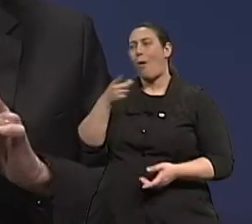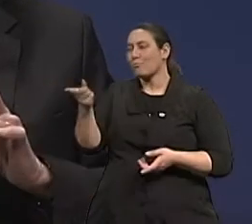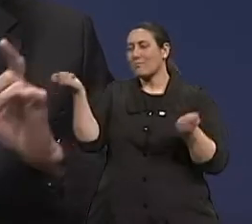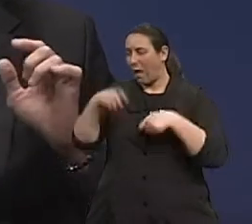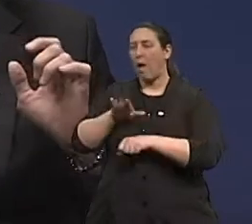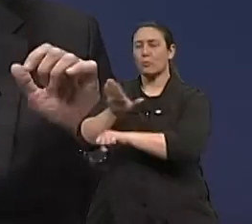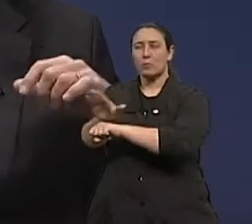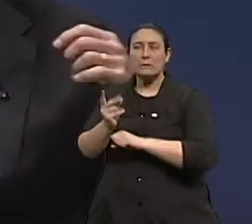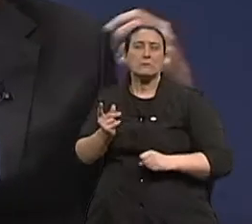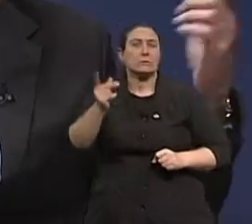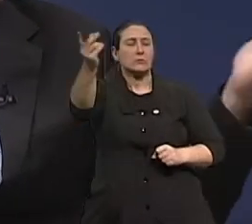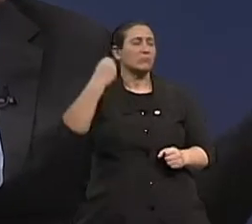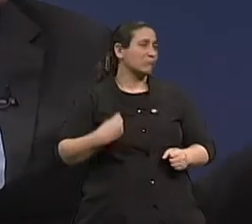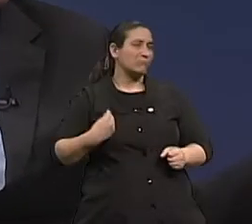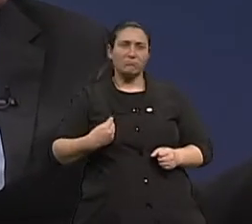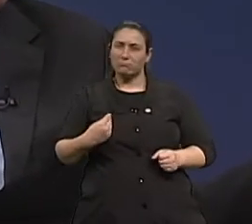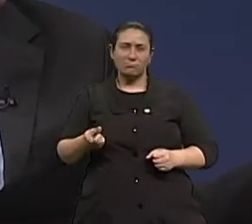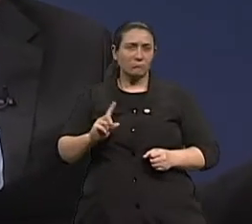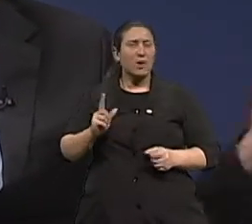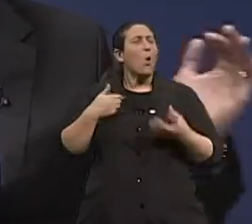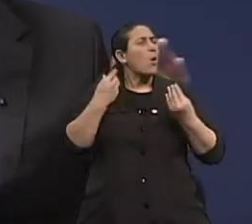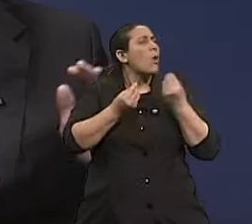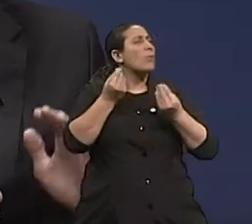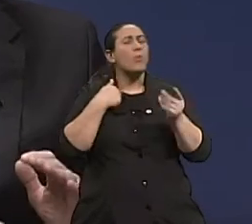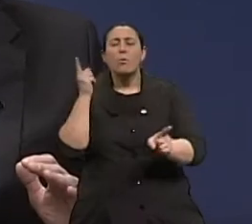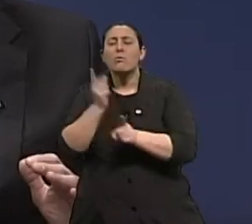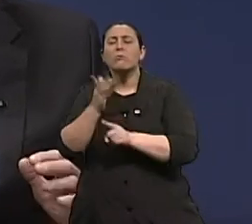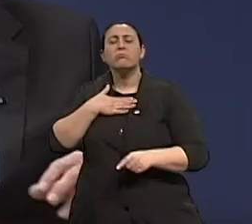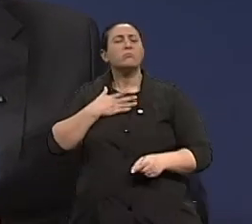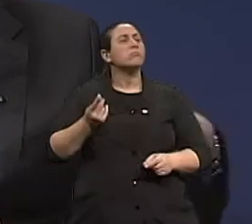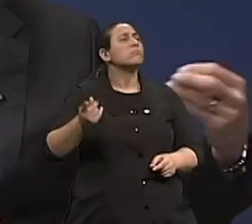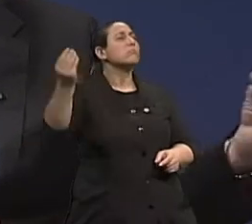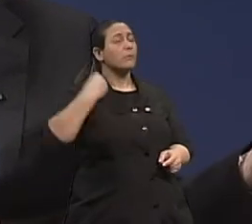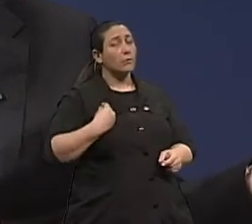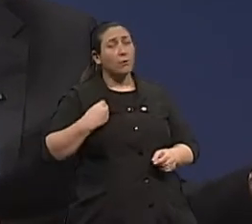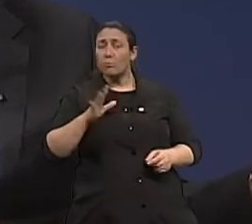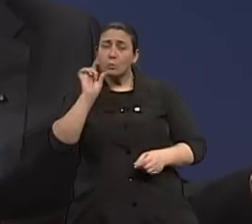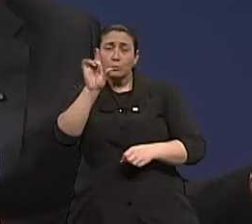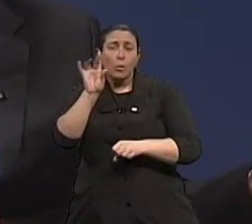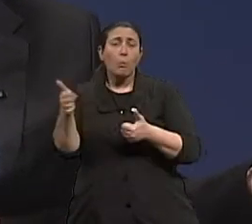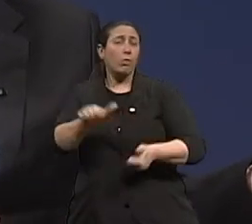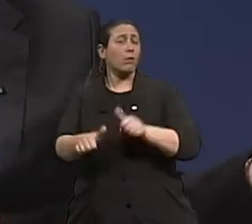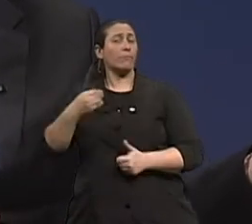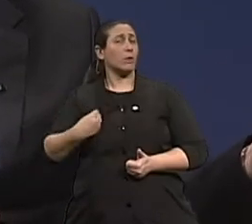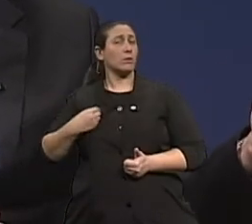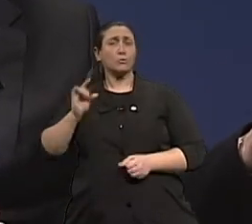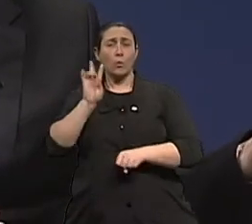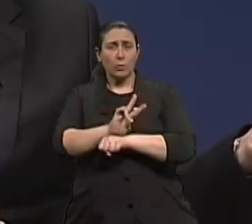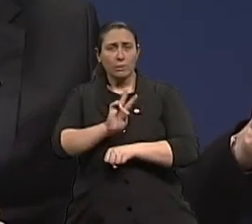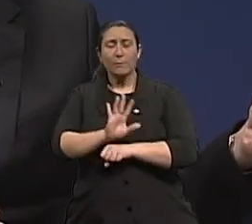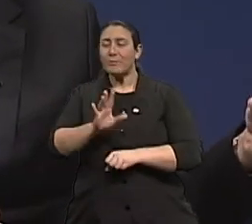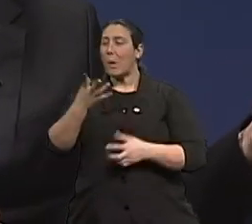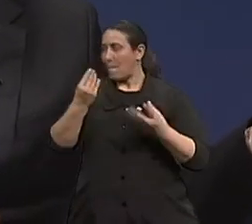para buscar o elixir da longa vida? É o meu estilo de vida. Segundo alguns gerontólogos, o que mais se